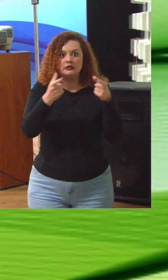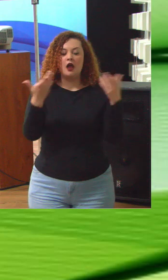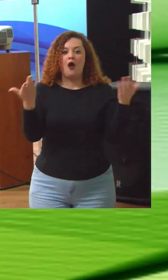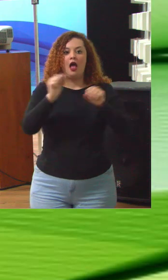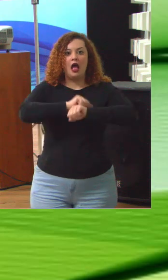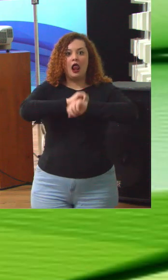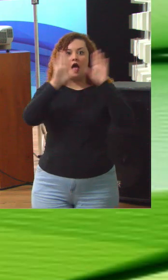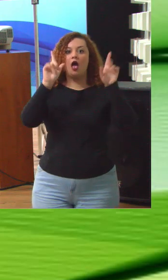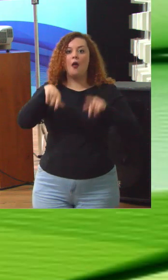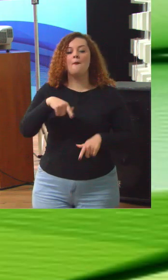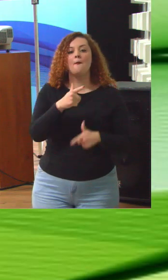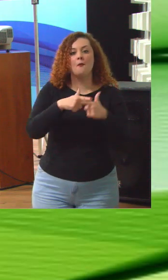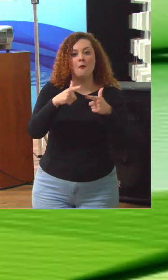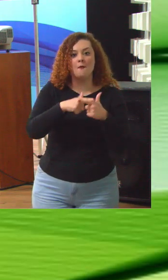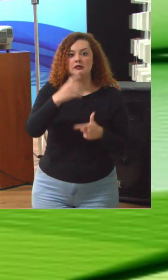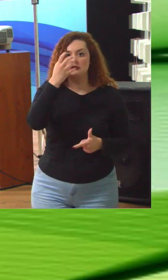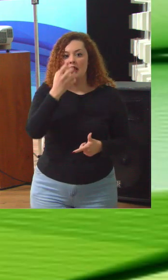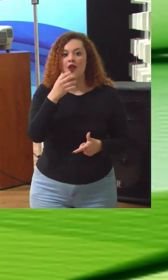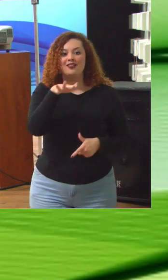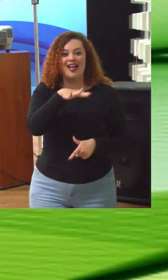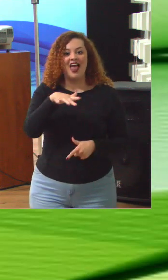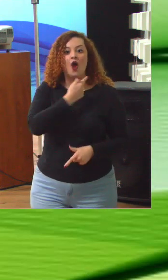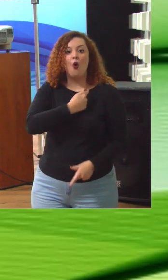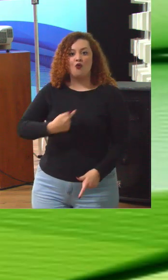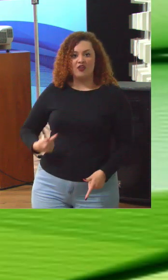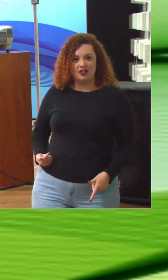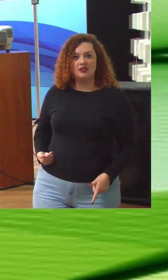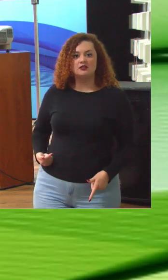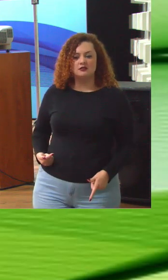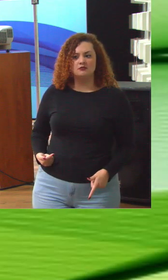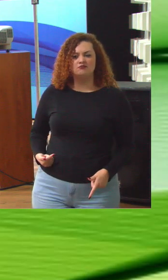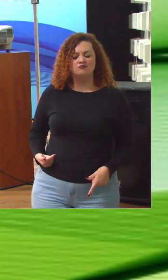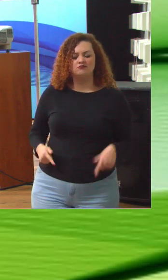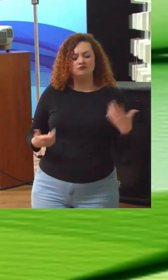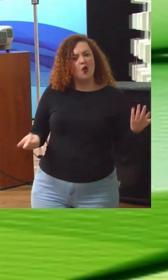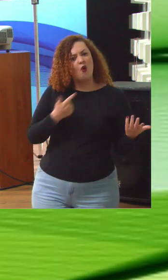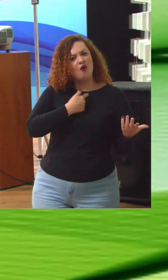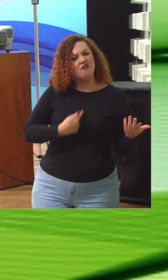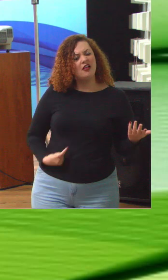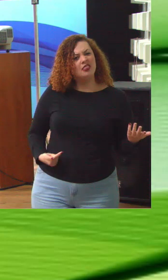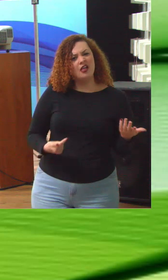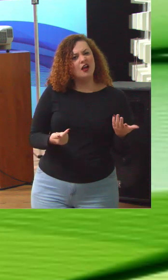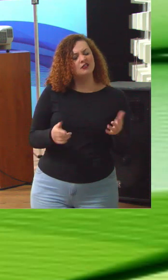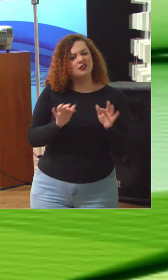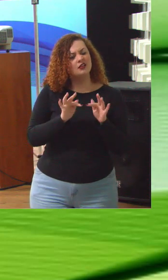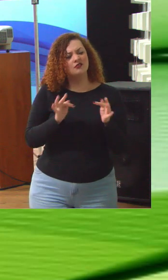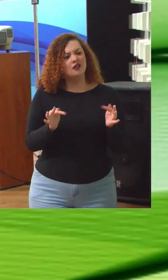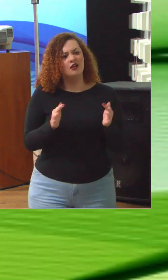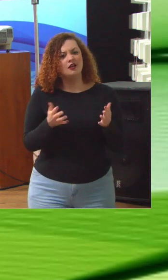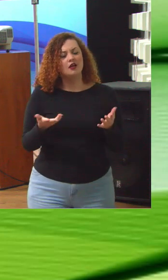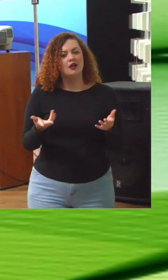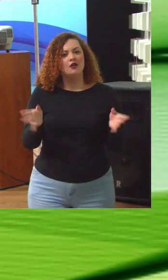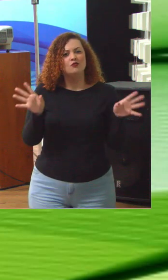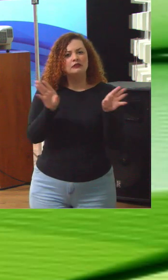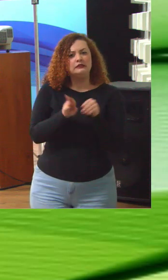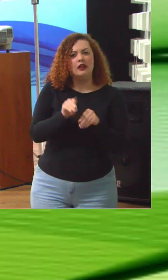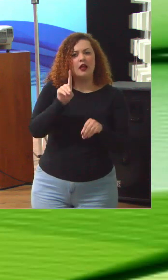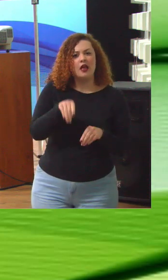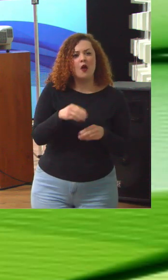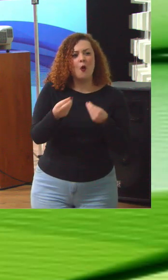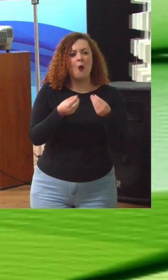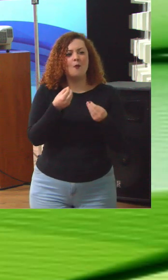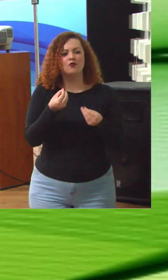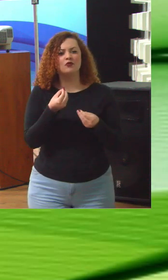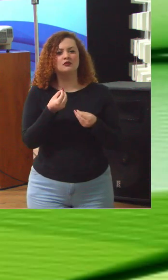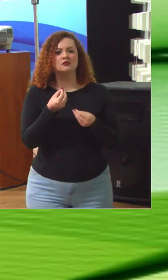que se tratava de problemas de governança. E governança, em síntese, é como o alto comando de